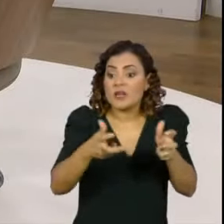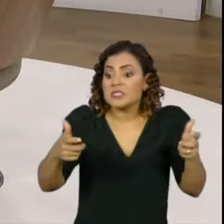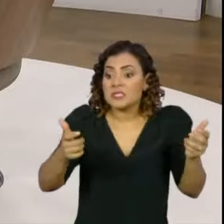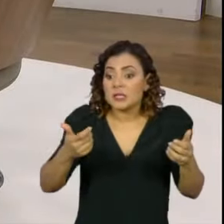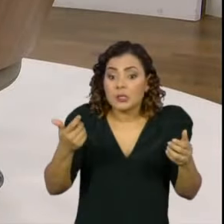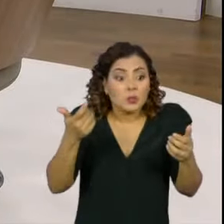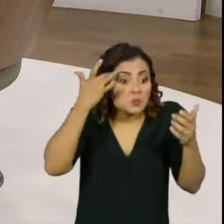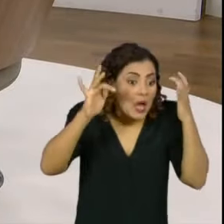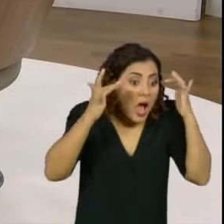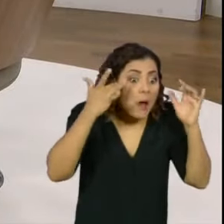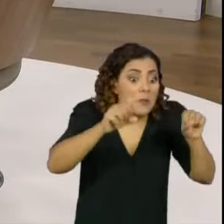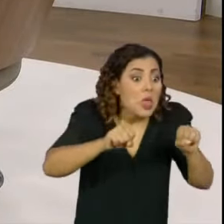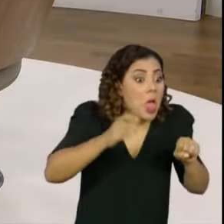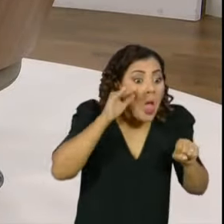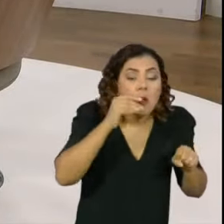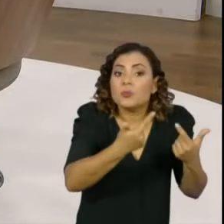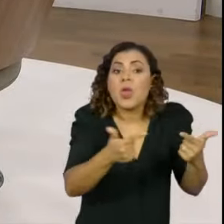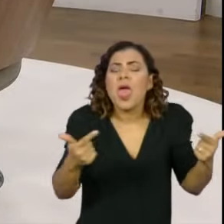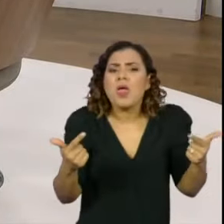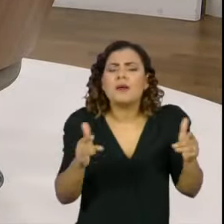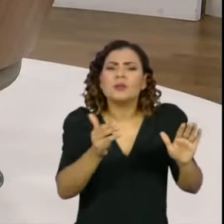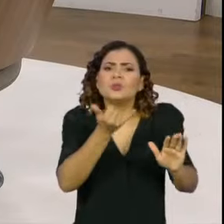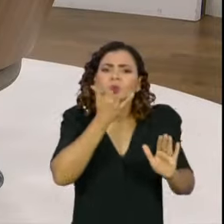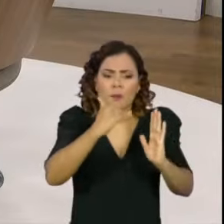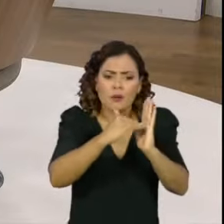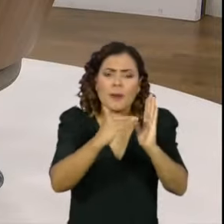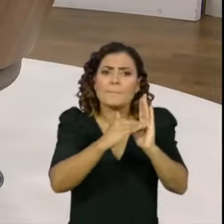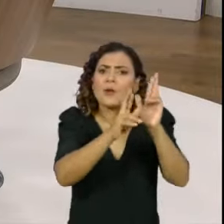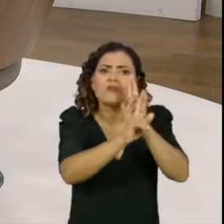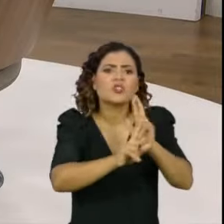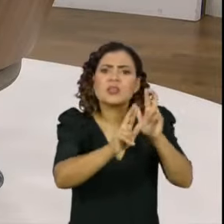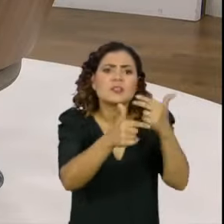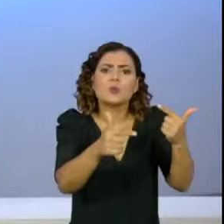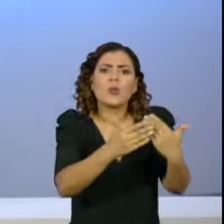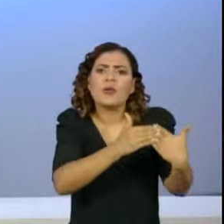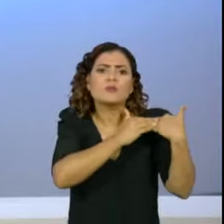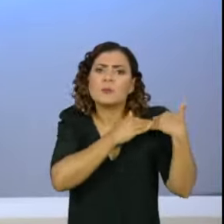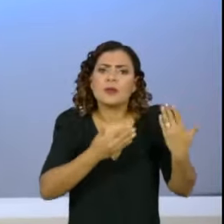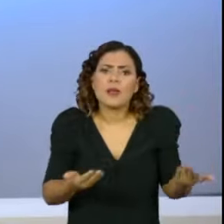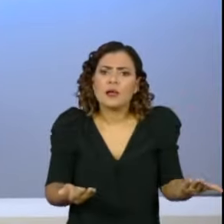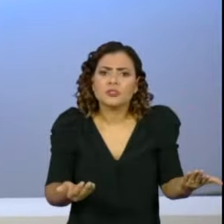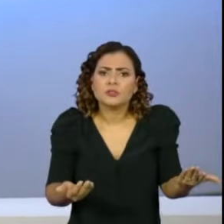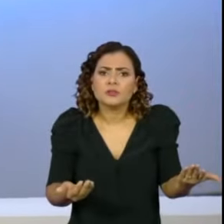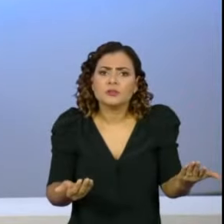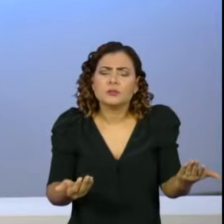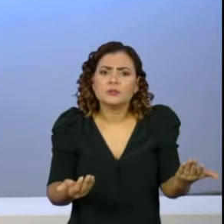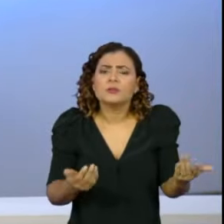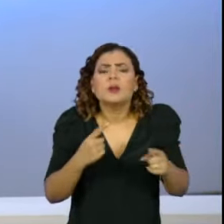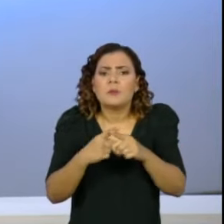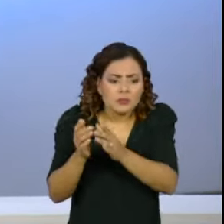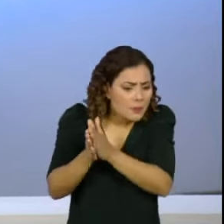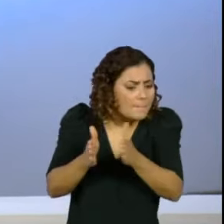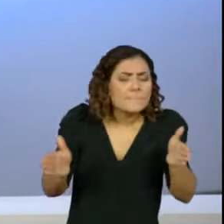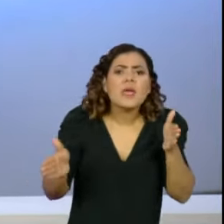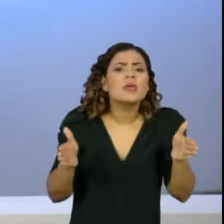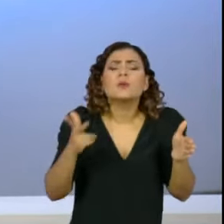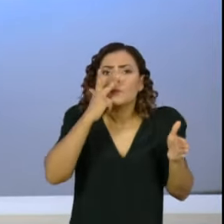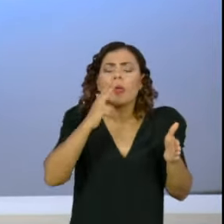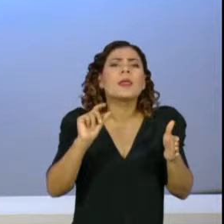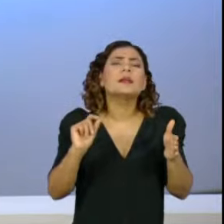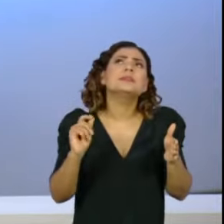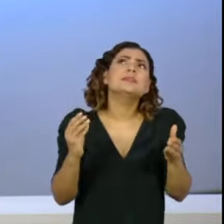O senhor entende que o Senado, que o Congresso não tem papel de fiscalização, que ele deve passar esse período todo simplesmente,